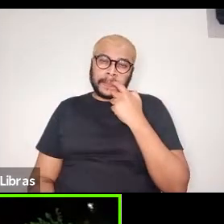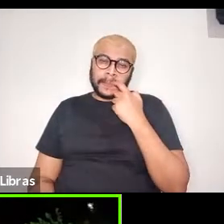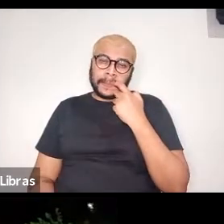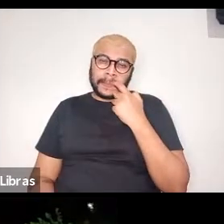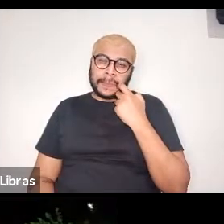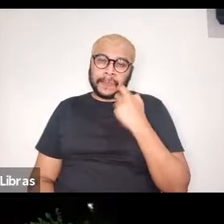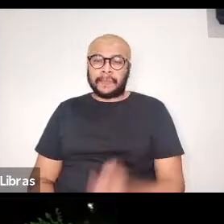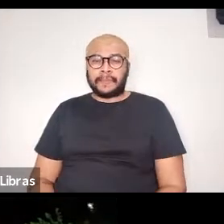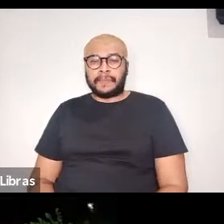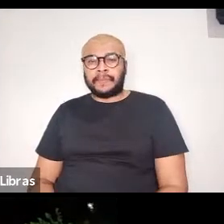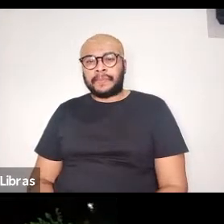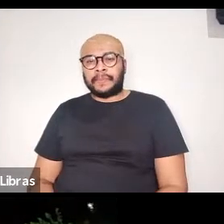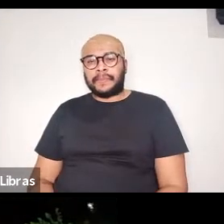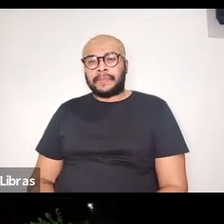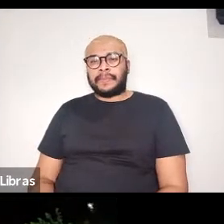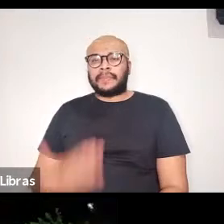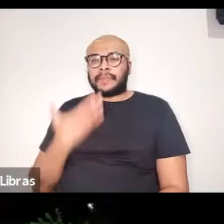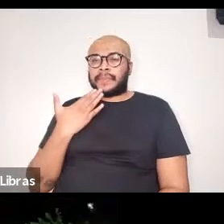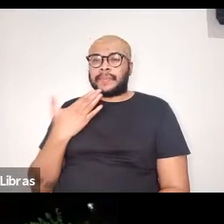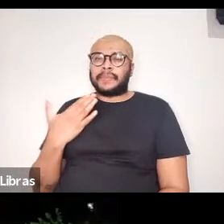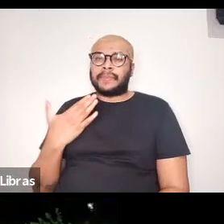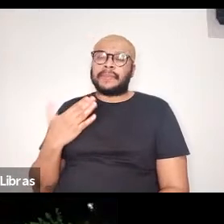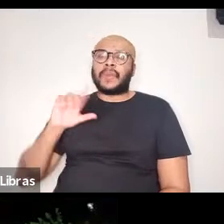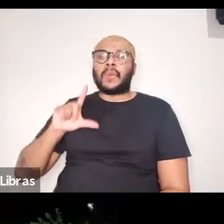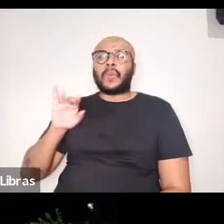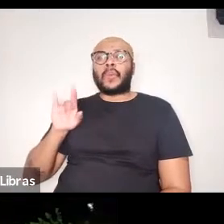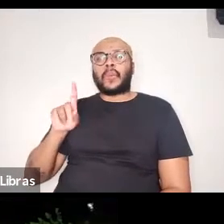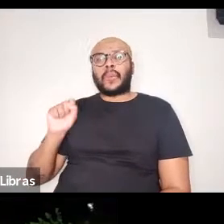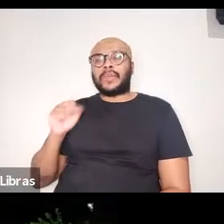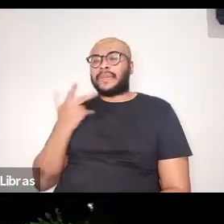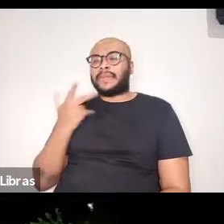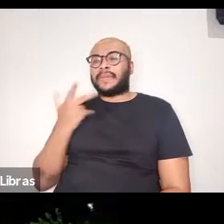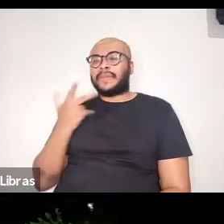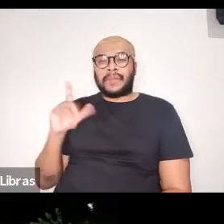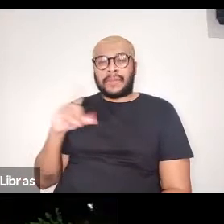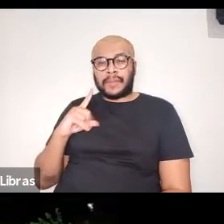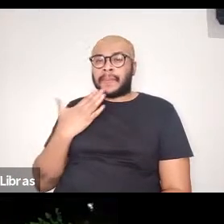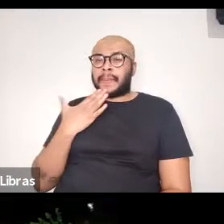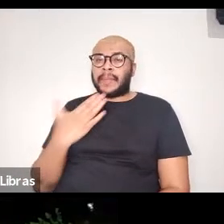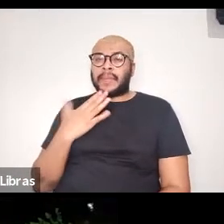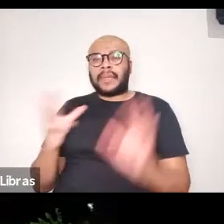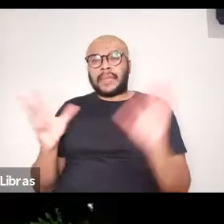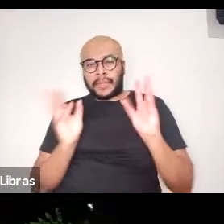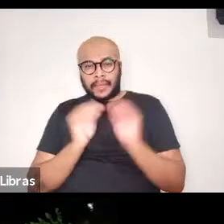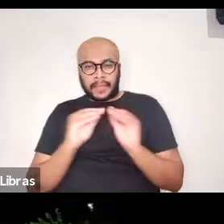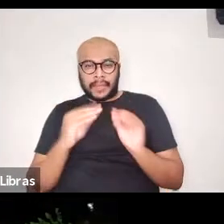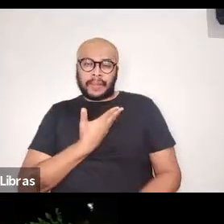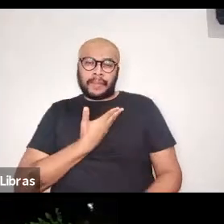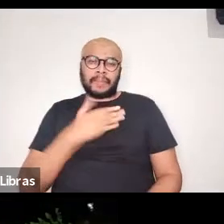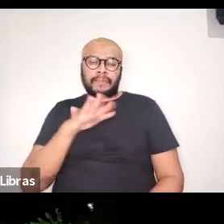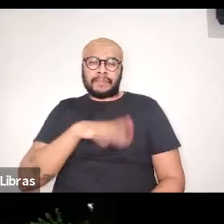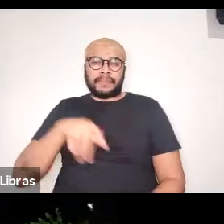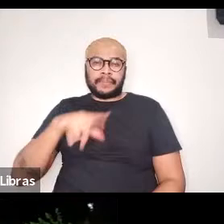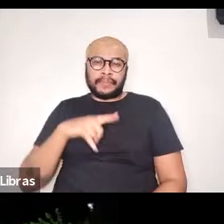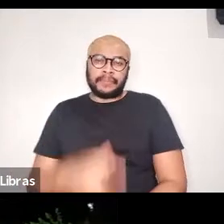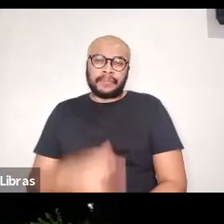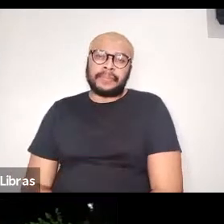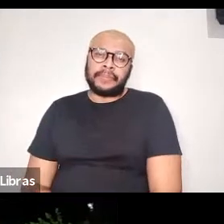pedir o que o Luiz falava, pedir a resenha dos amigos. Então,